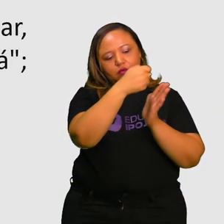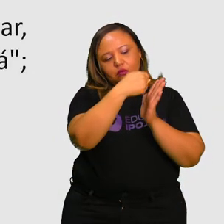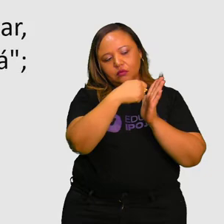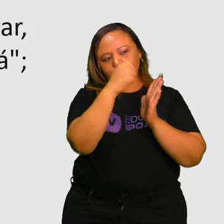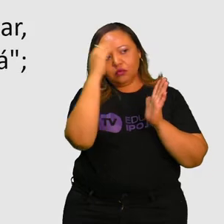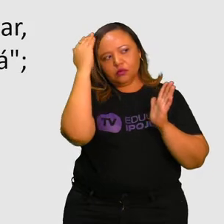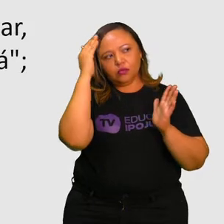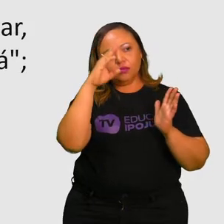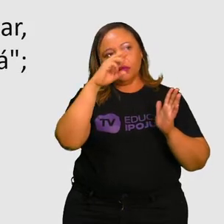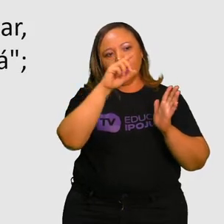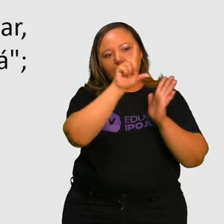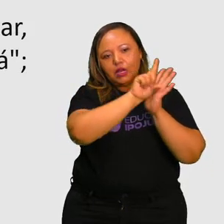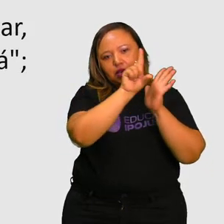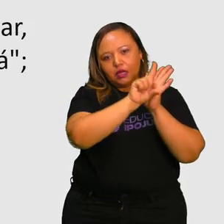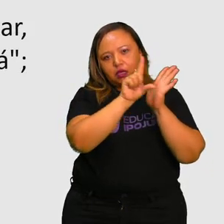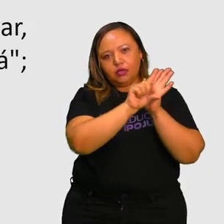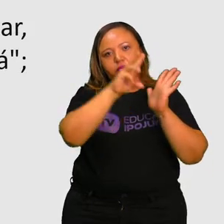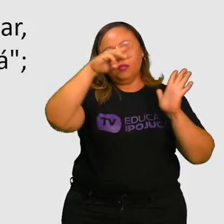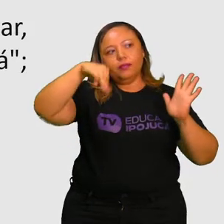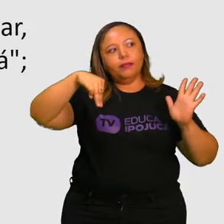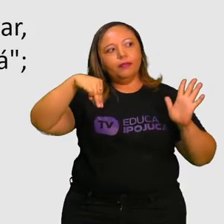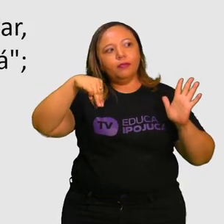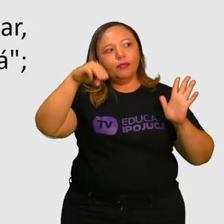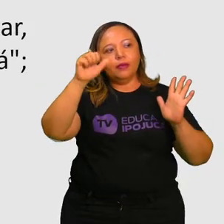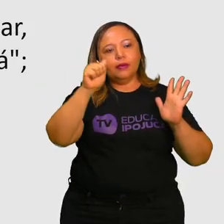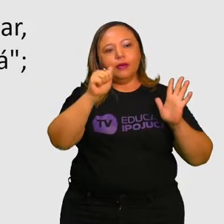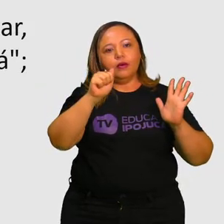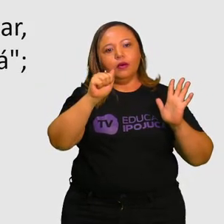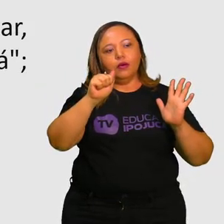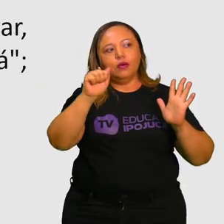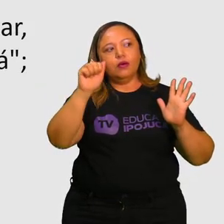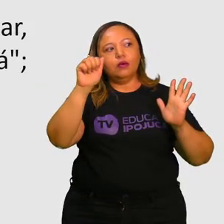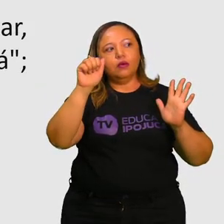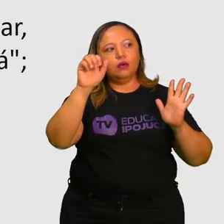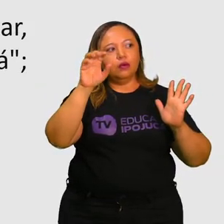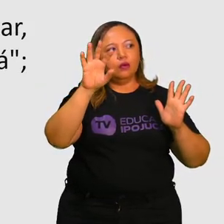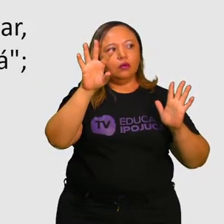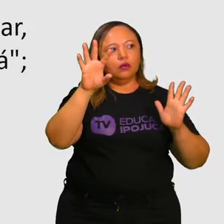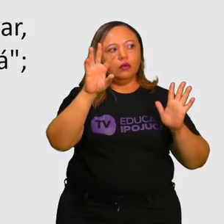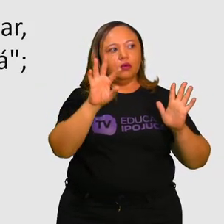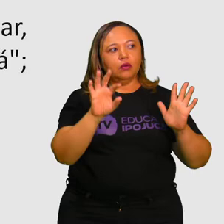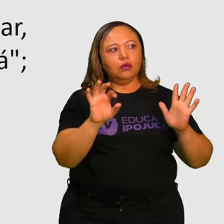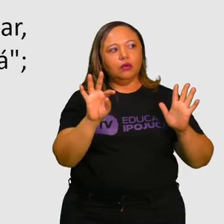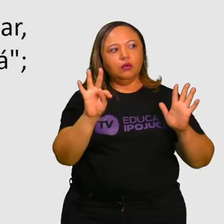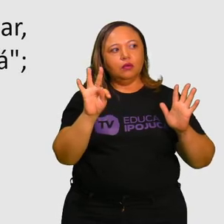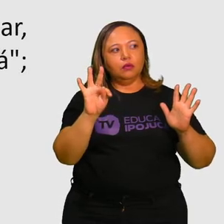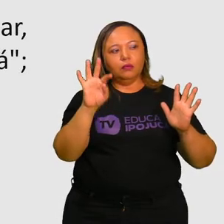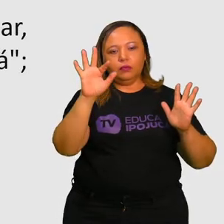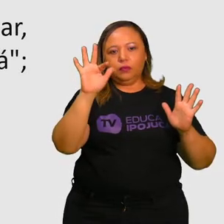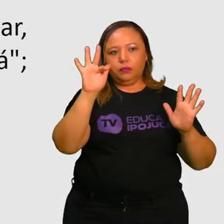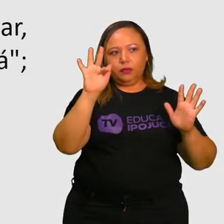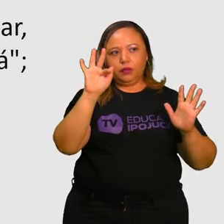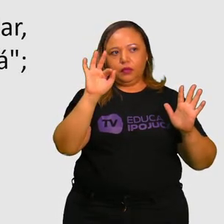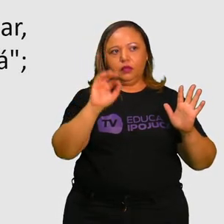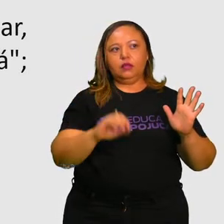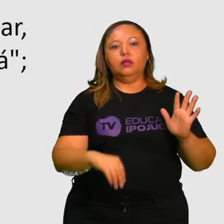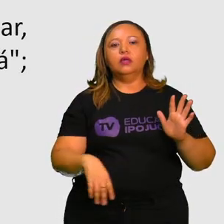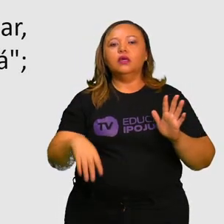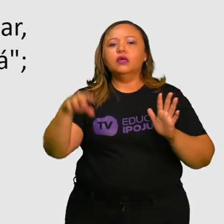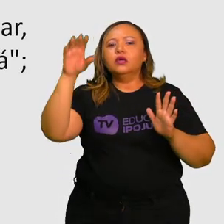É um princípio criado em 1960 pelo engenheiro da NASA, Edward Murphy.